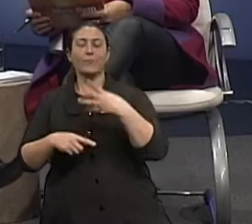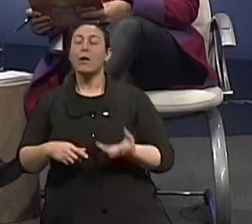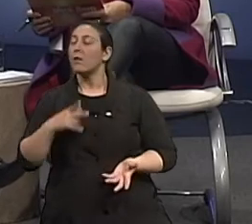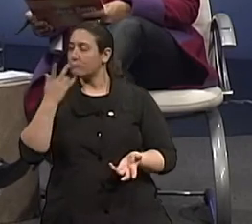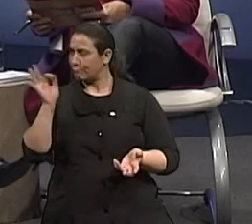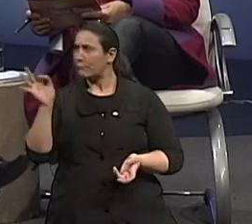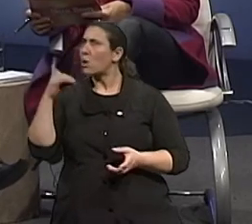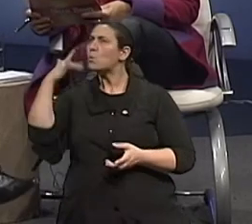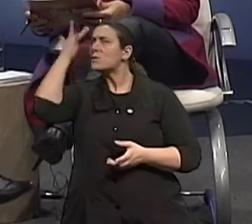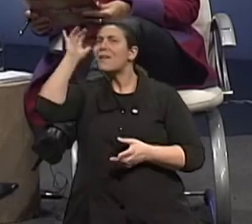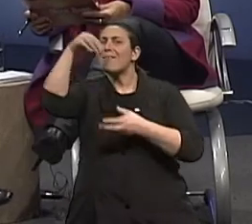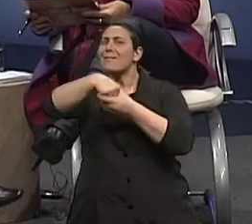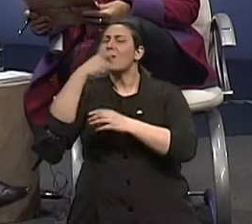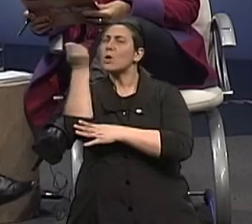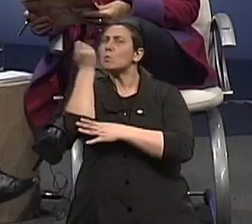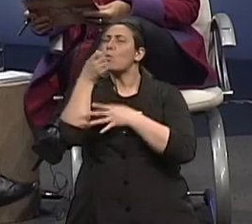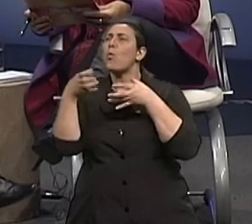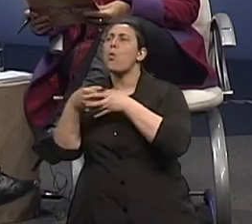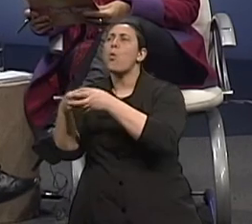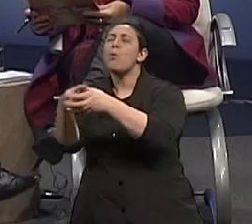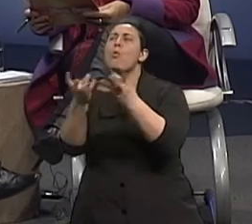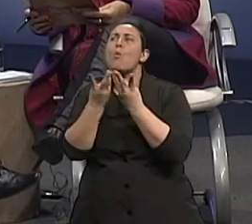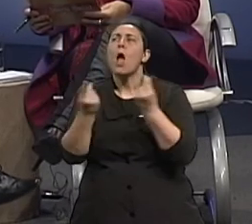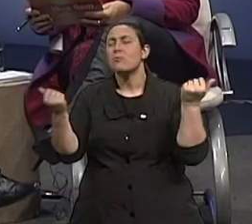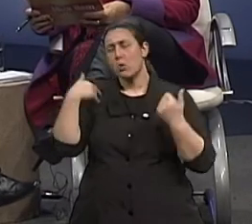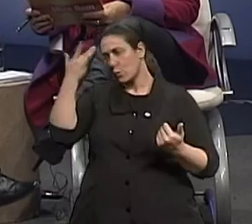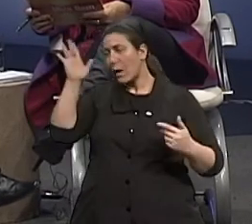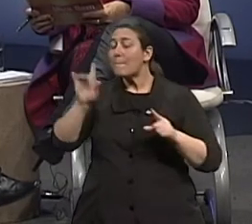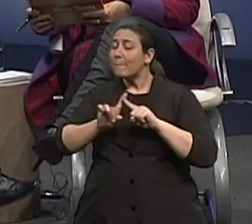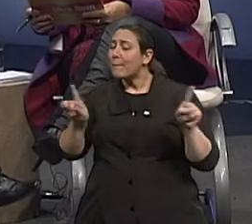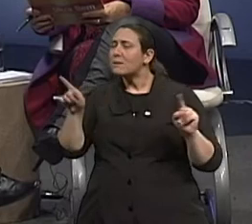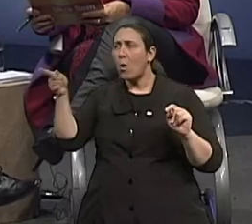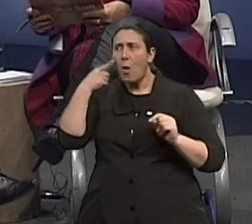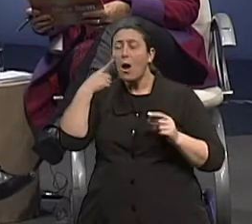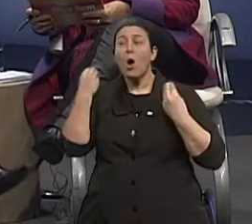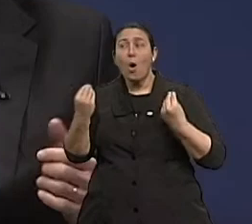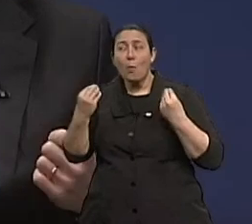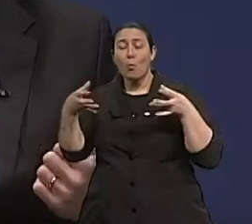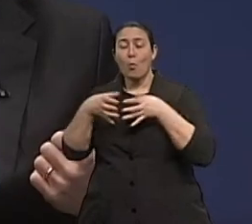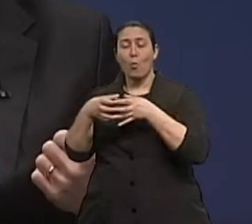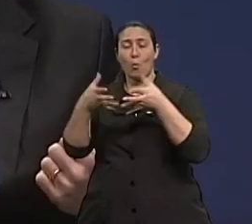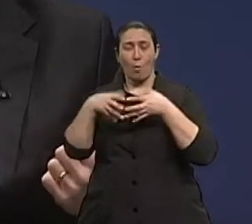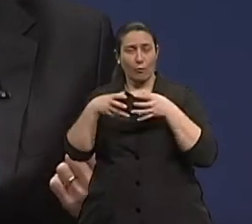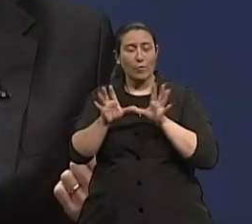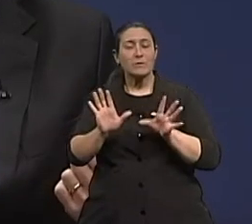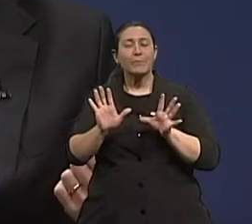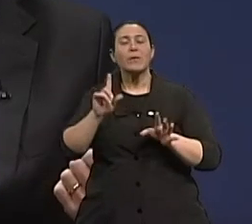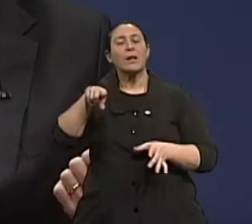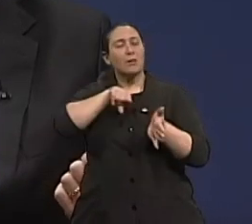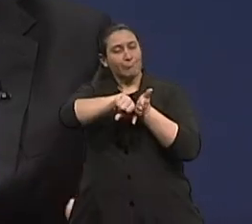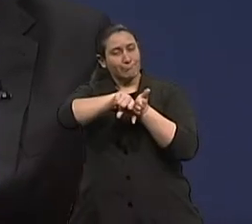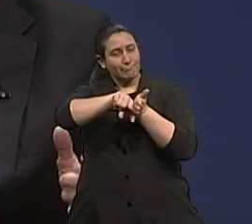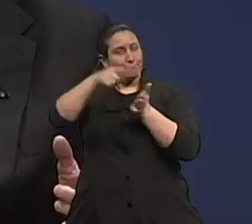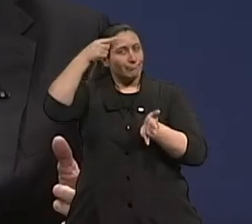nós temos no Rio Grande do Sul, não é? Mas só para ter uma ideia da importância que tem esses grupos de convivência. Os neurocientistas